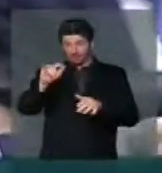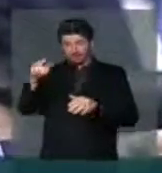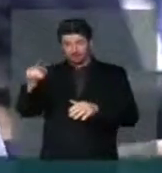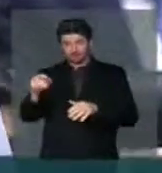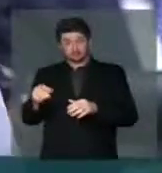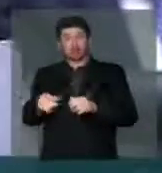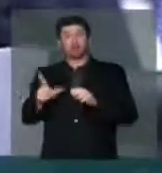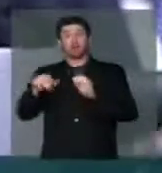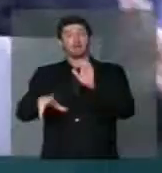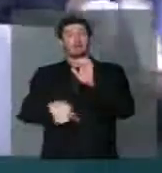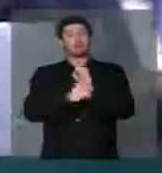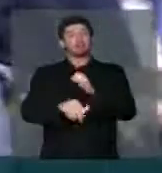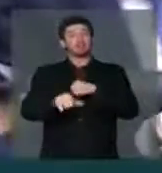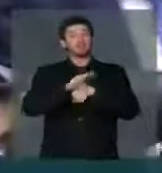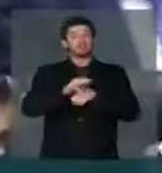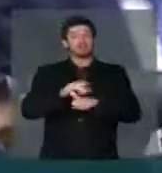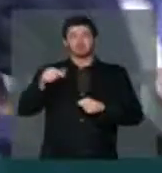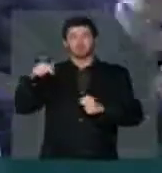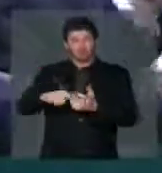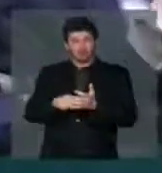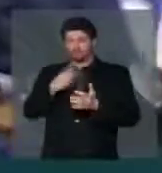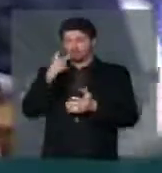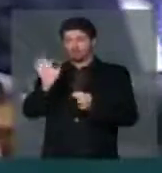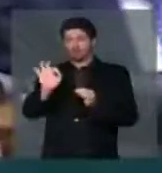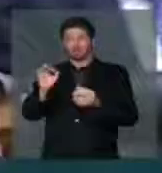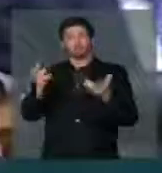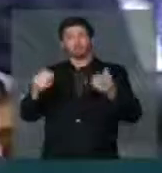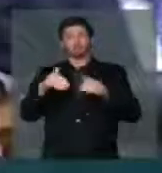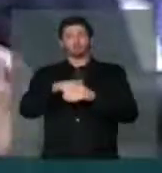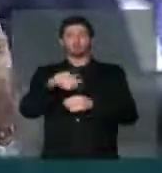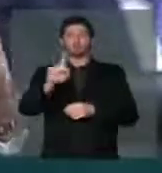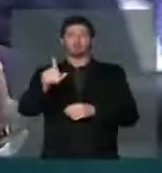foi na emenda constitucional Aqui não é isso, o nosso voto é não